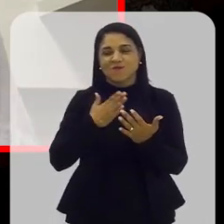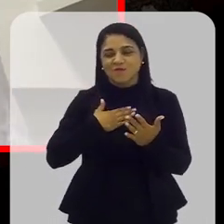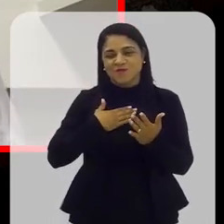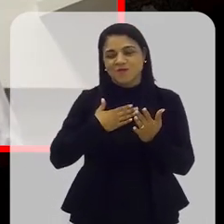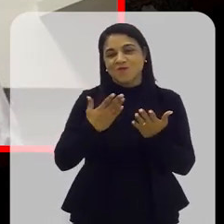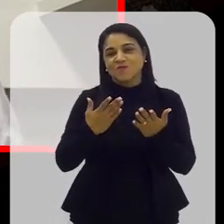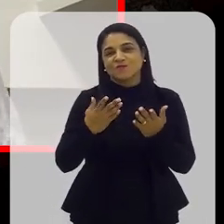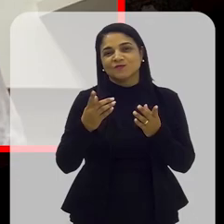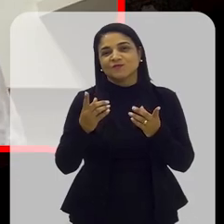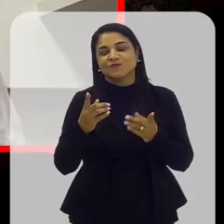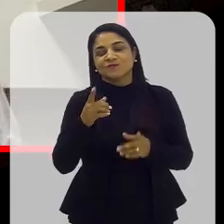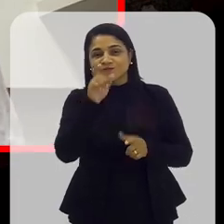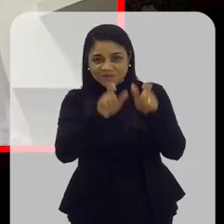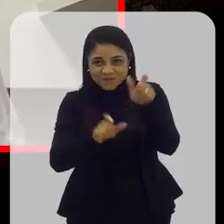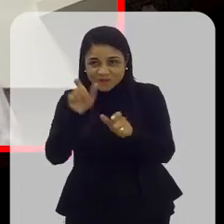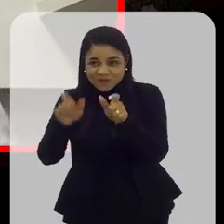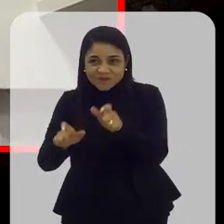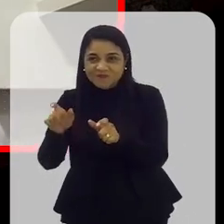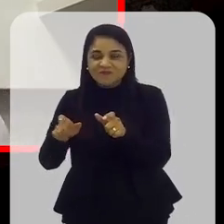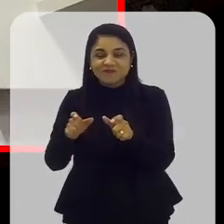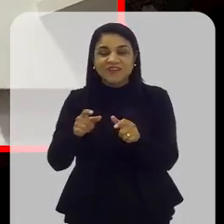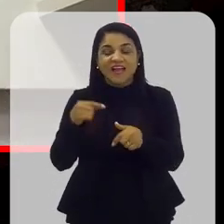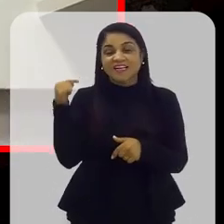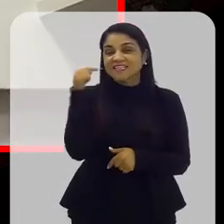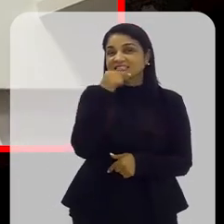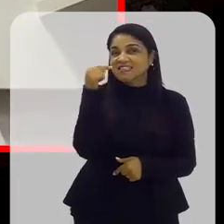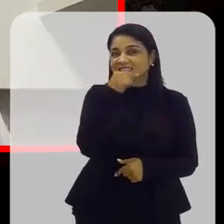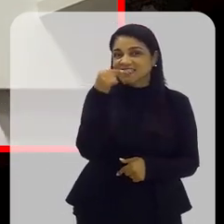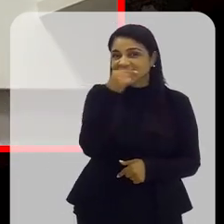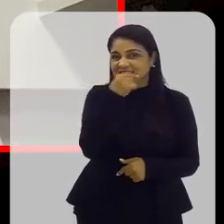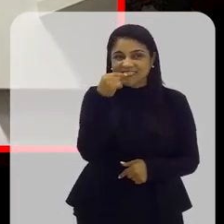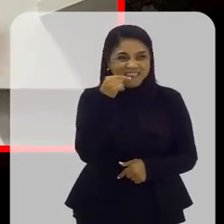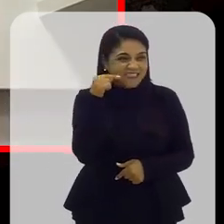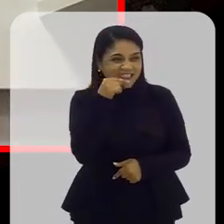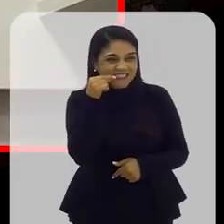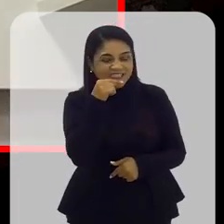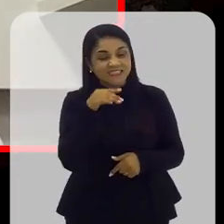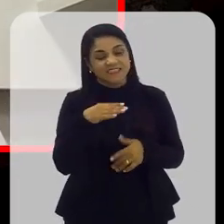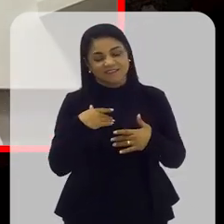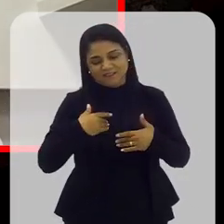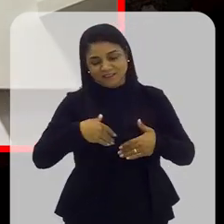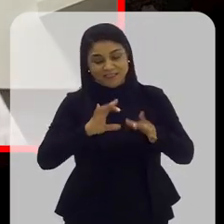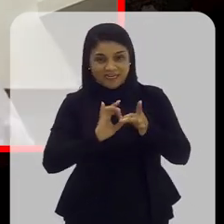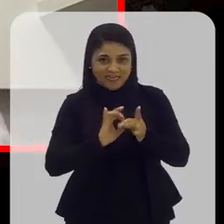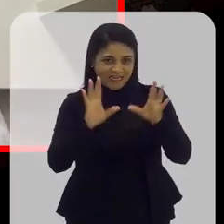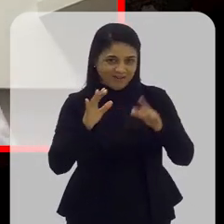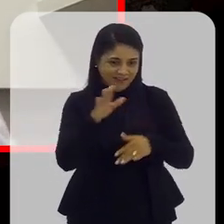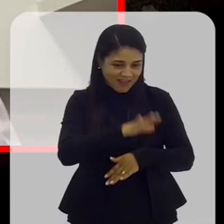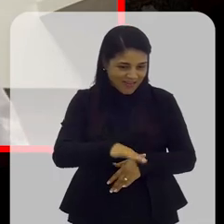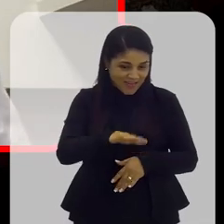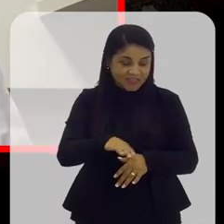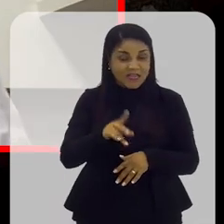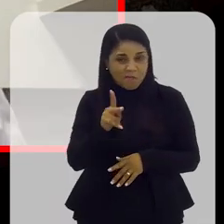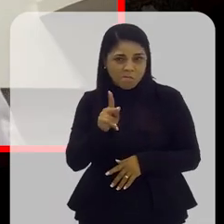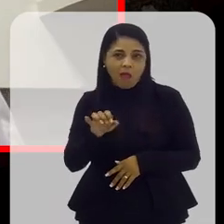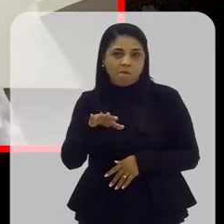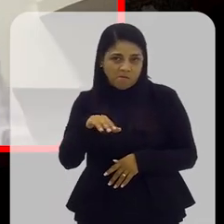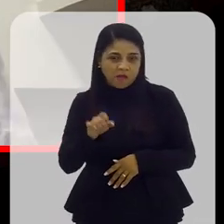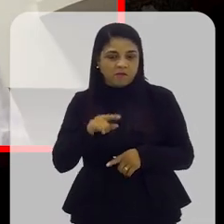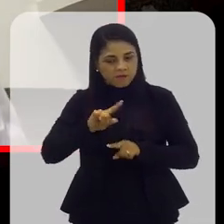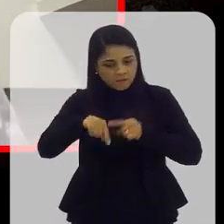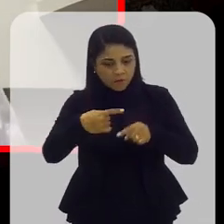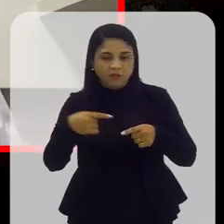pacientes que tudo bem nessa fase, que a criança escova, né? Não é a escovação que vai contar, porque depois dessa